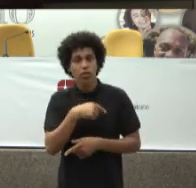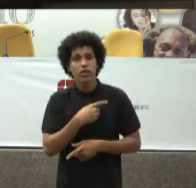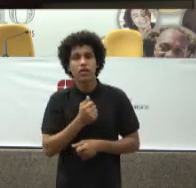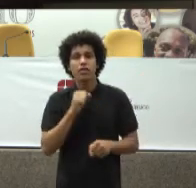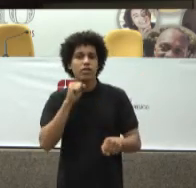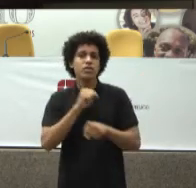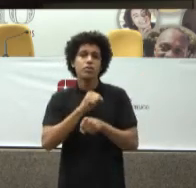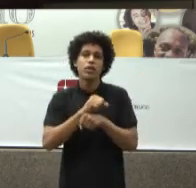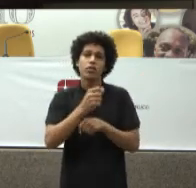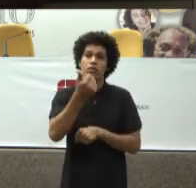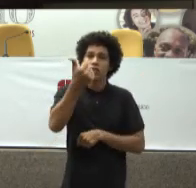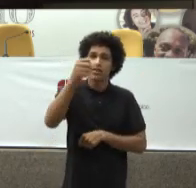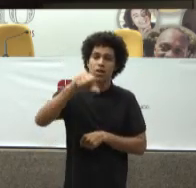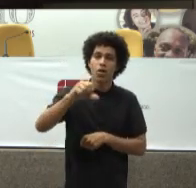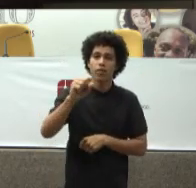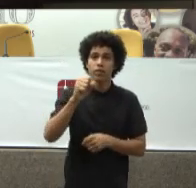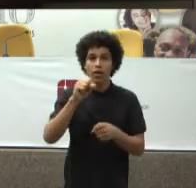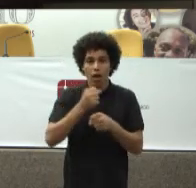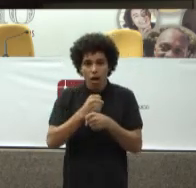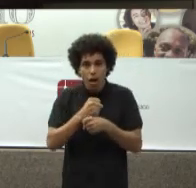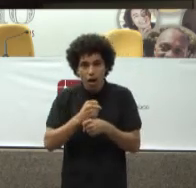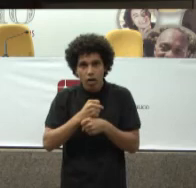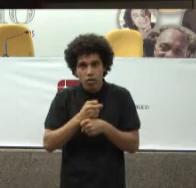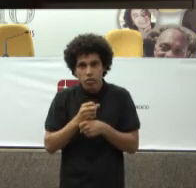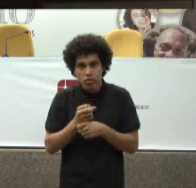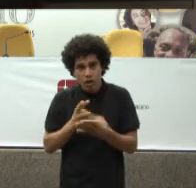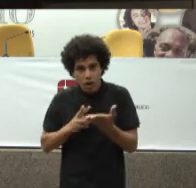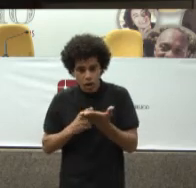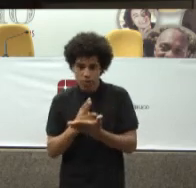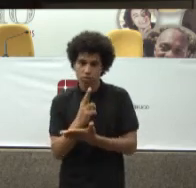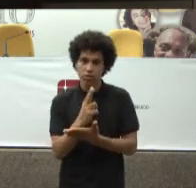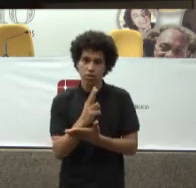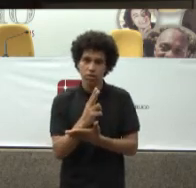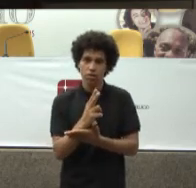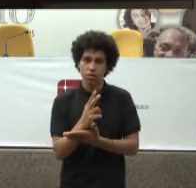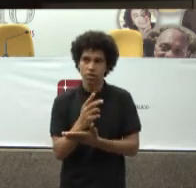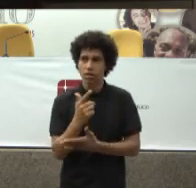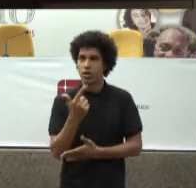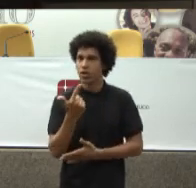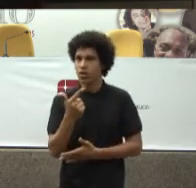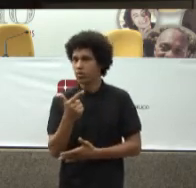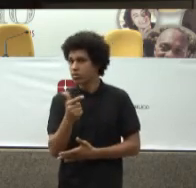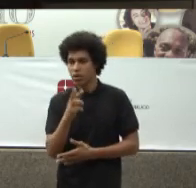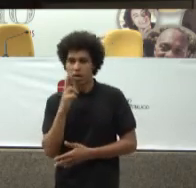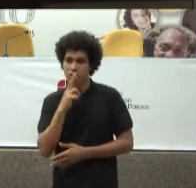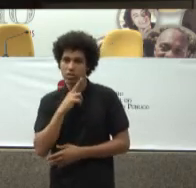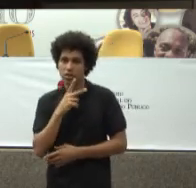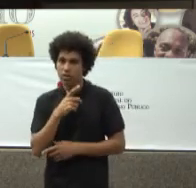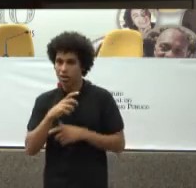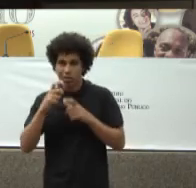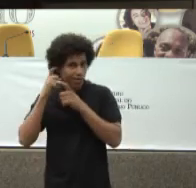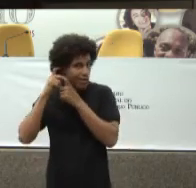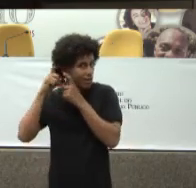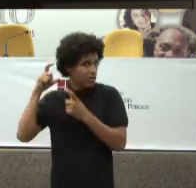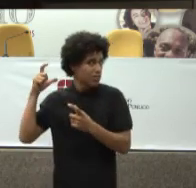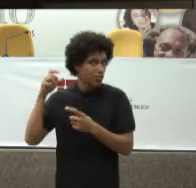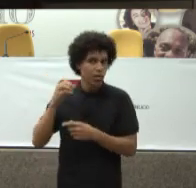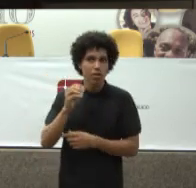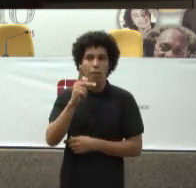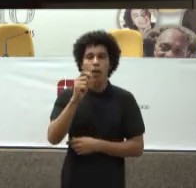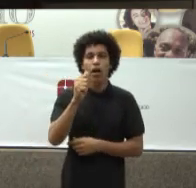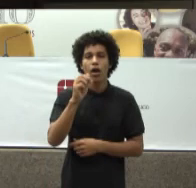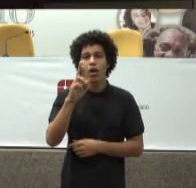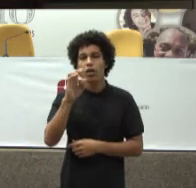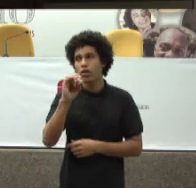cirurgia 19 anos Não é urgente O crescimento da parótida Tem o risco De malignização